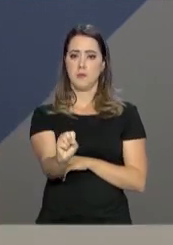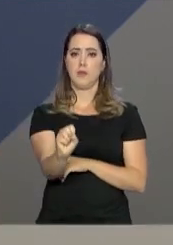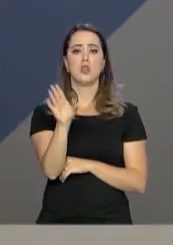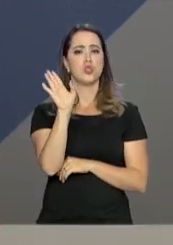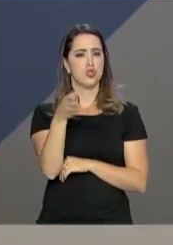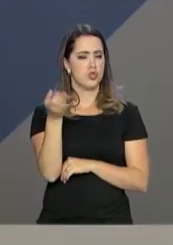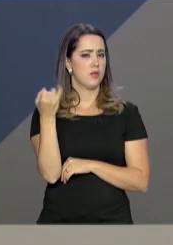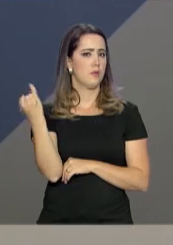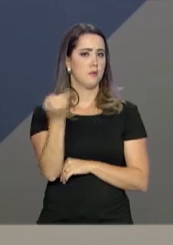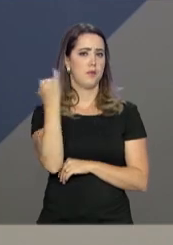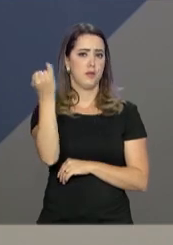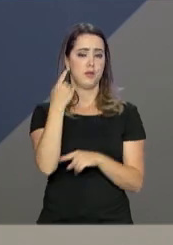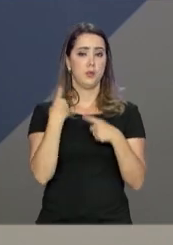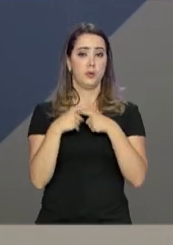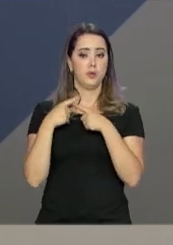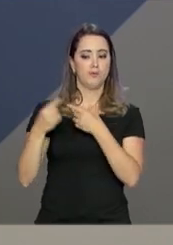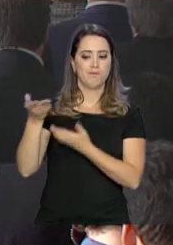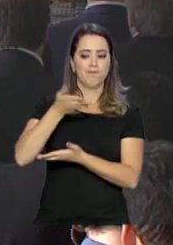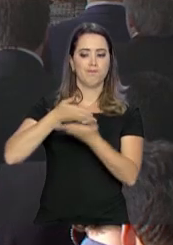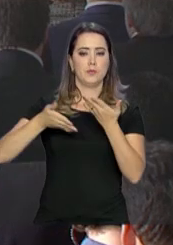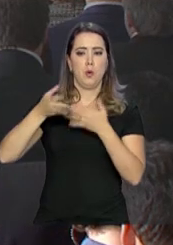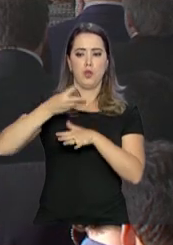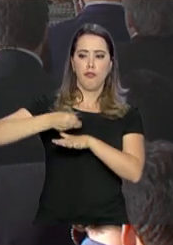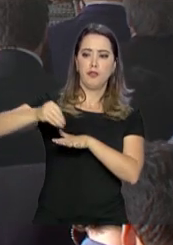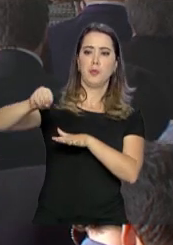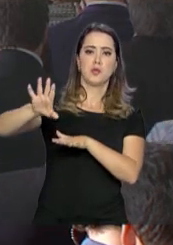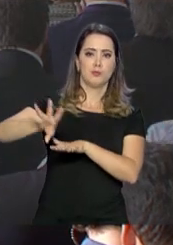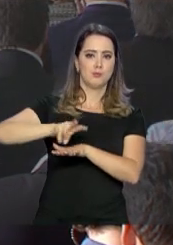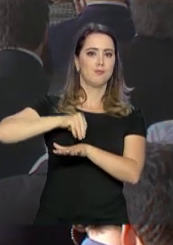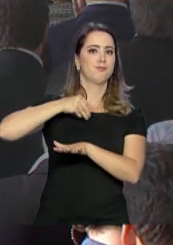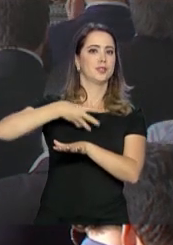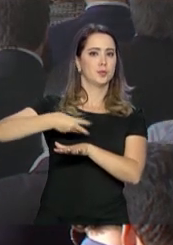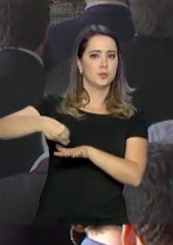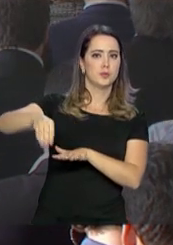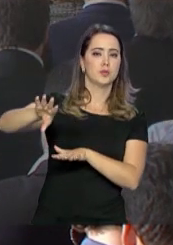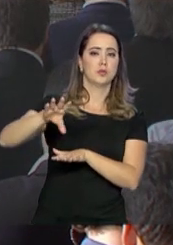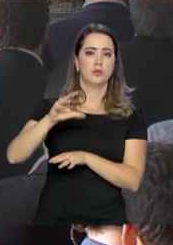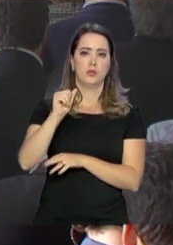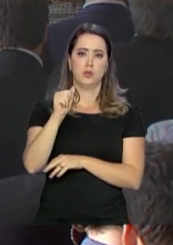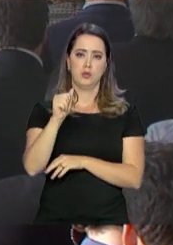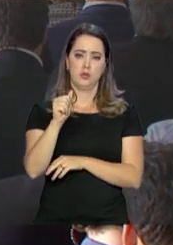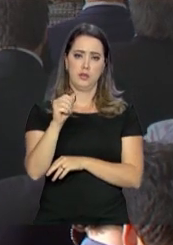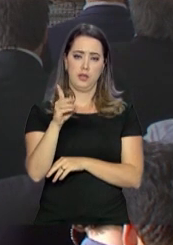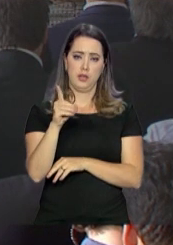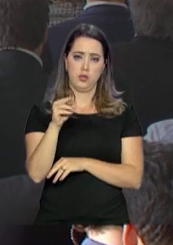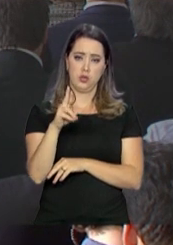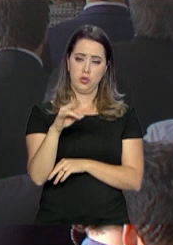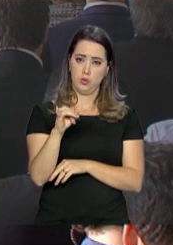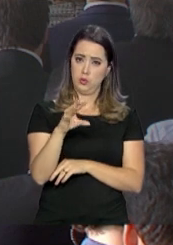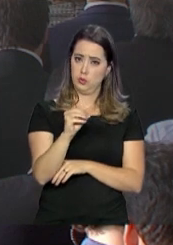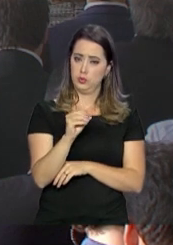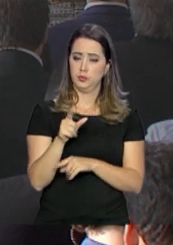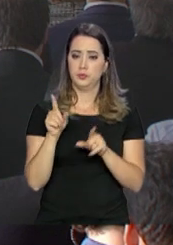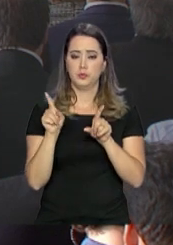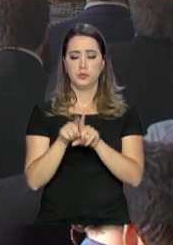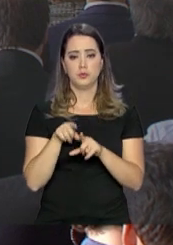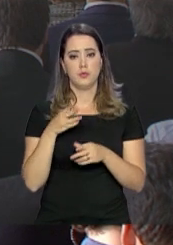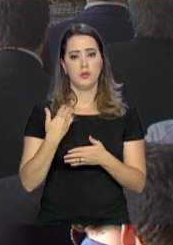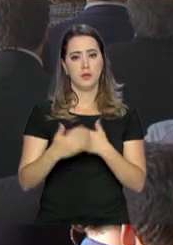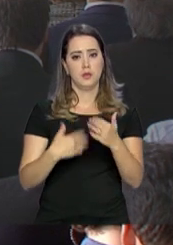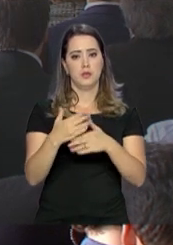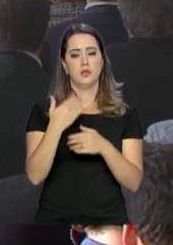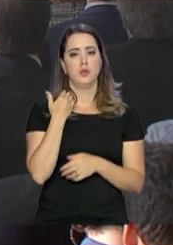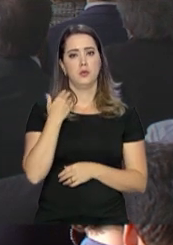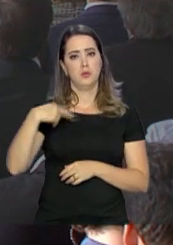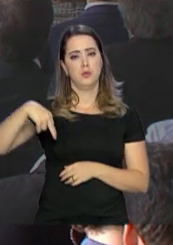importância, porque com o cruzamento sistemático de informações do microcrédito com o cadastro único dos programas sociais do governo, tem levado o